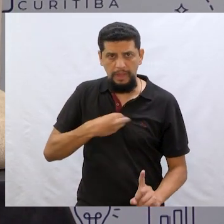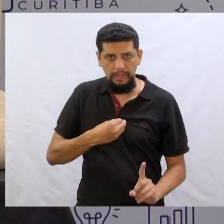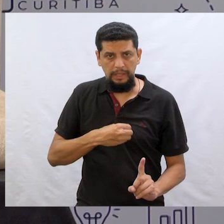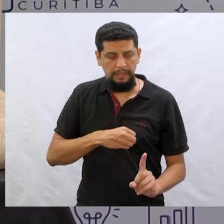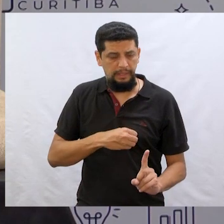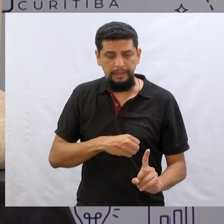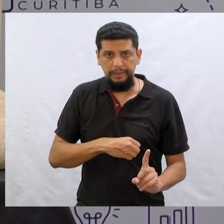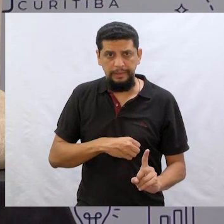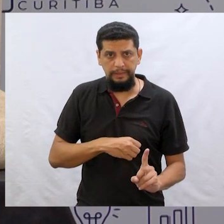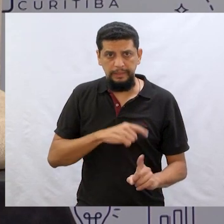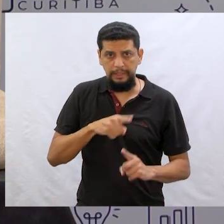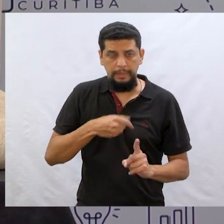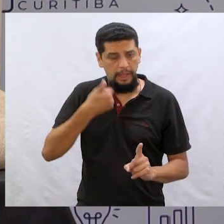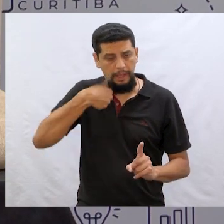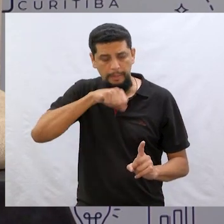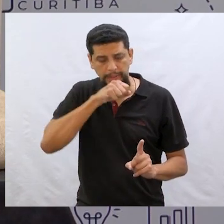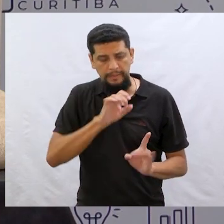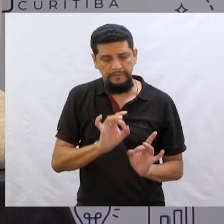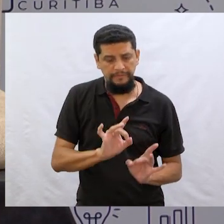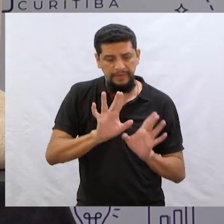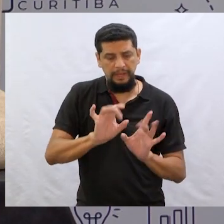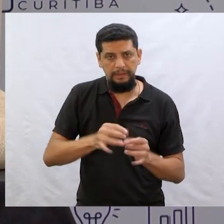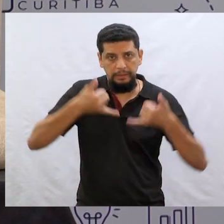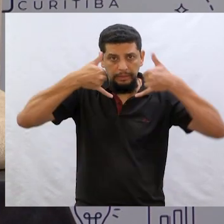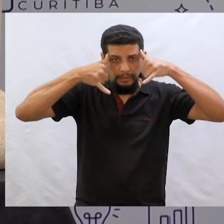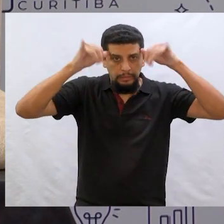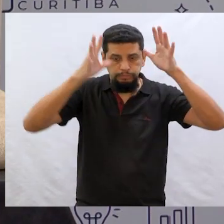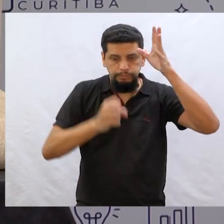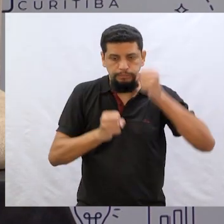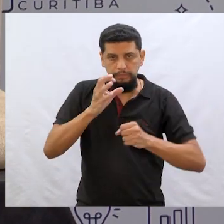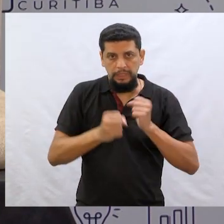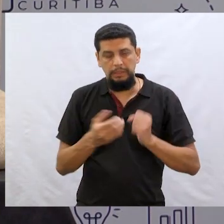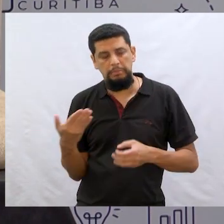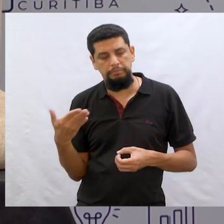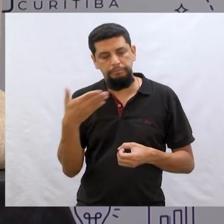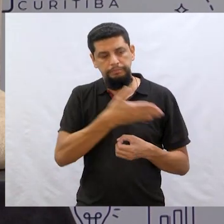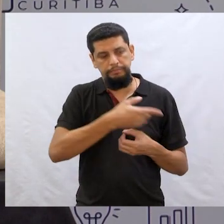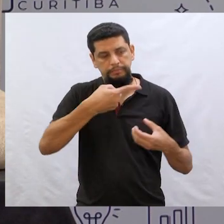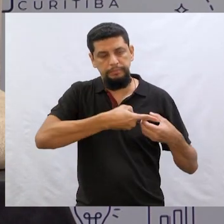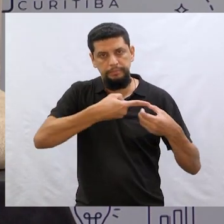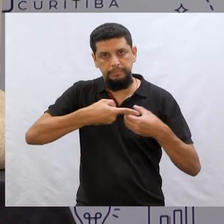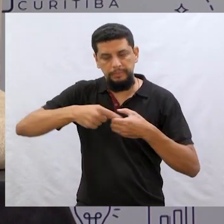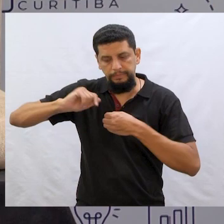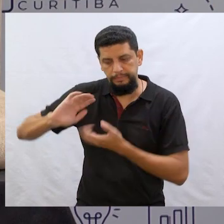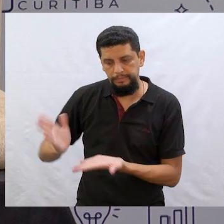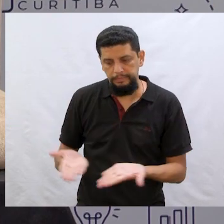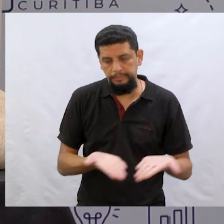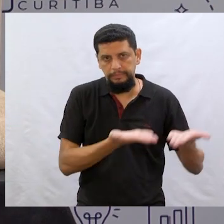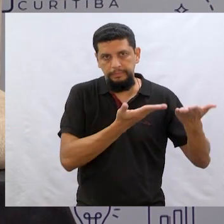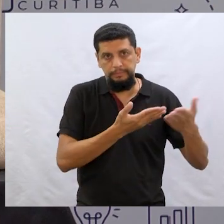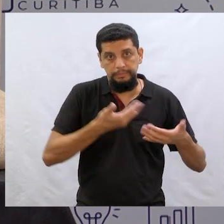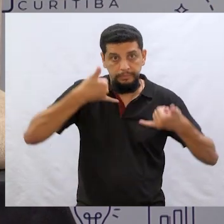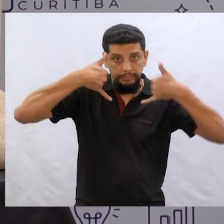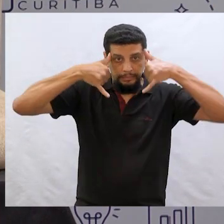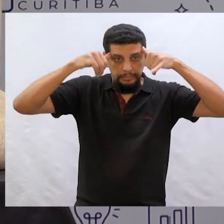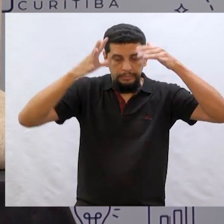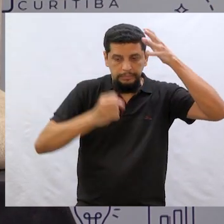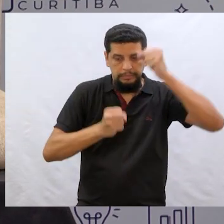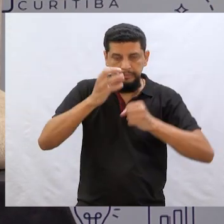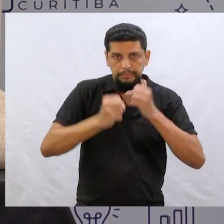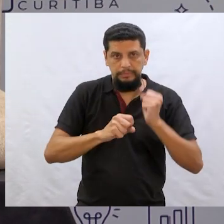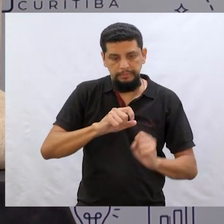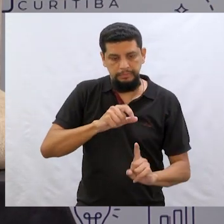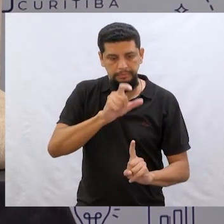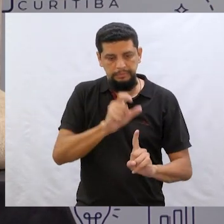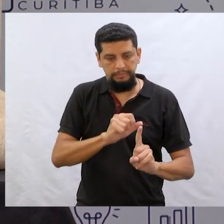ela então resolveu vender a vaquinha. Mandou então João, né, ir para a cidade e levar essa vaquinha para vender. João